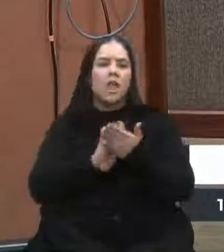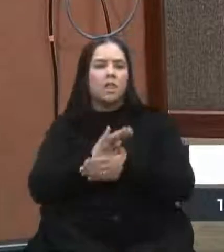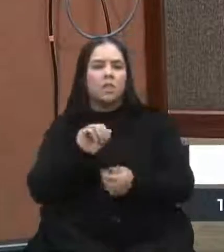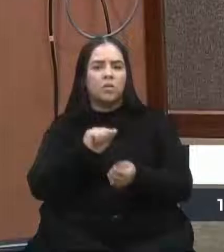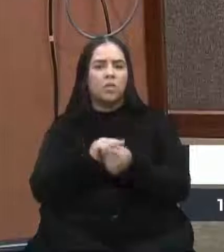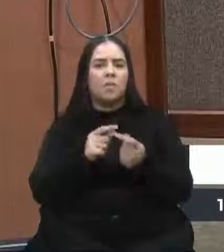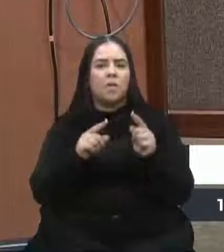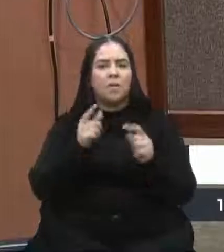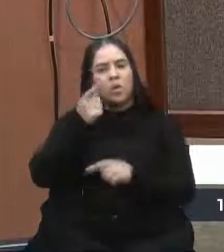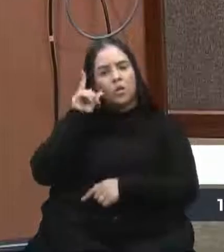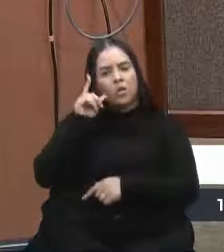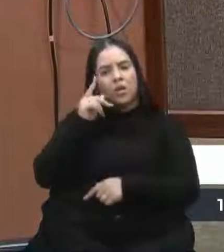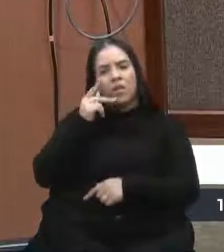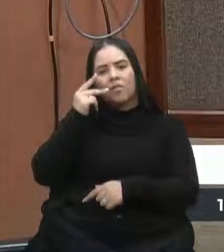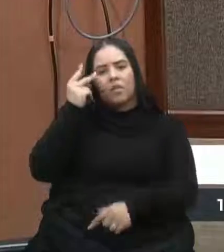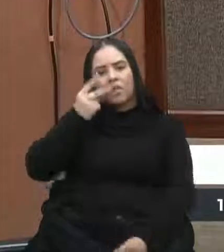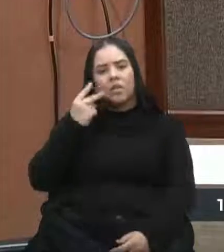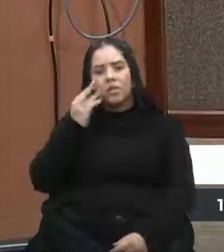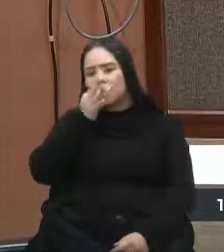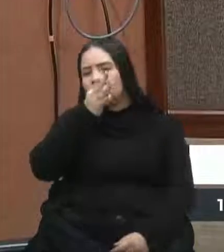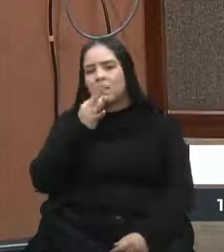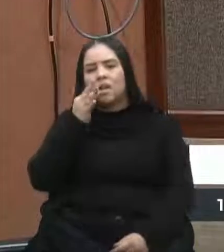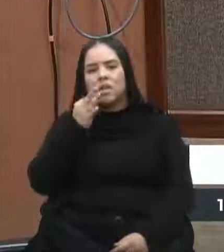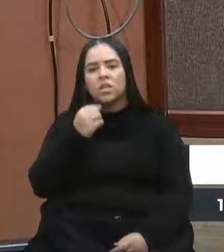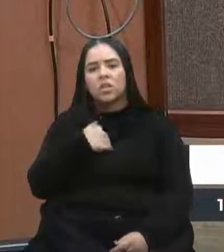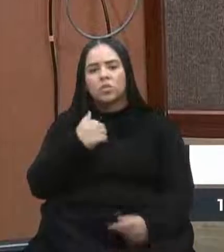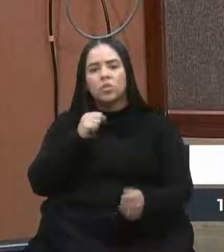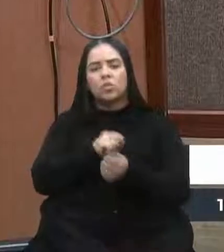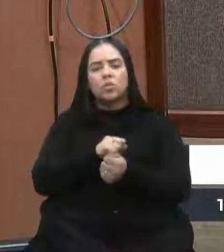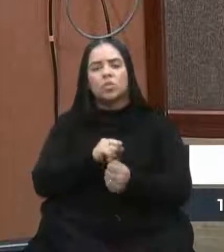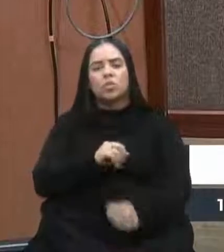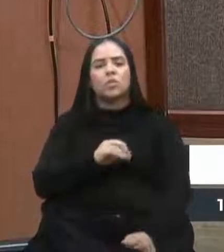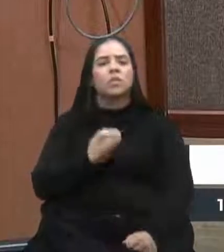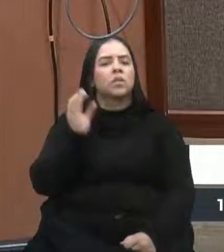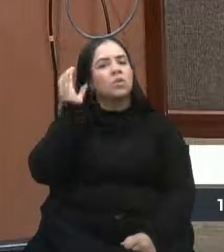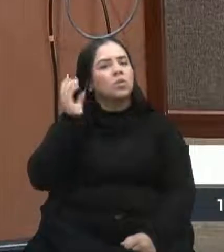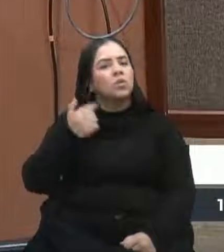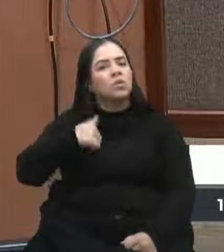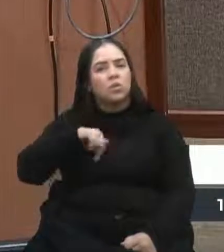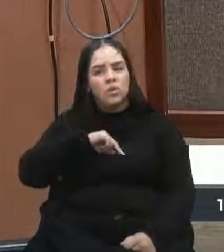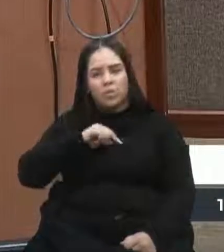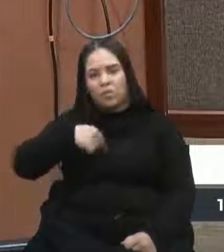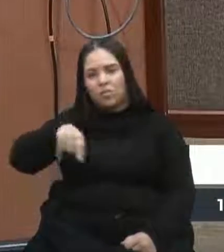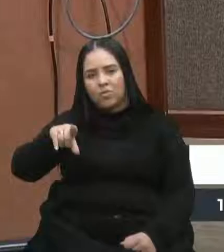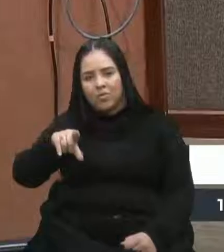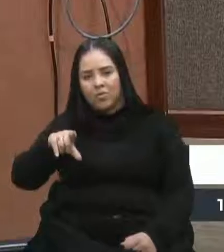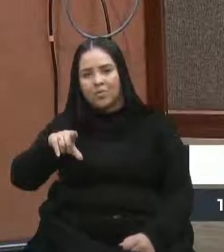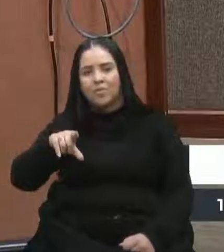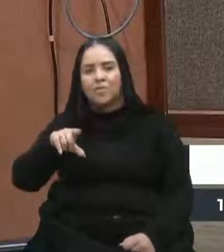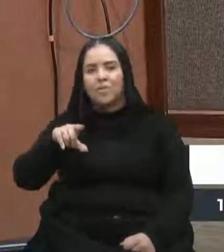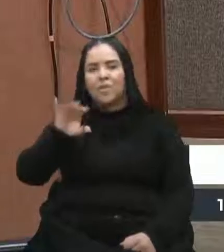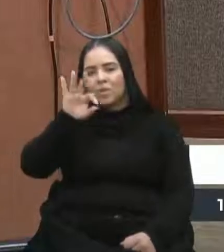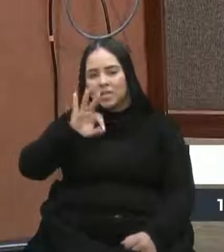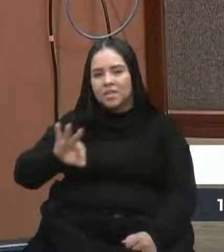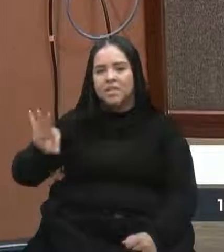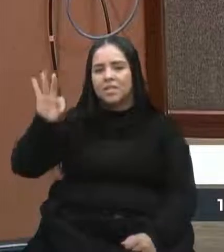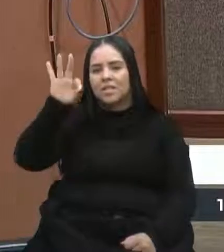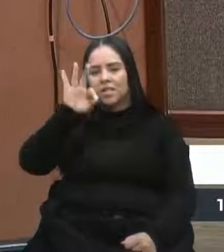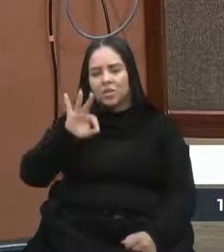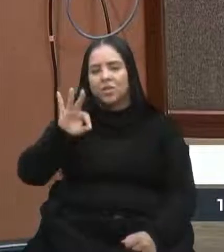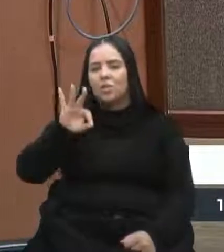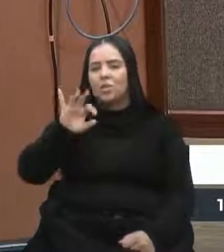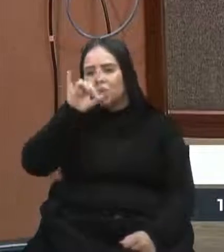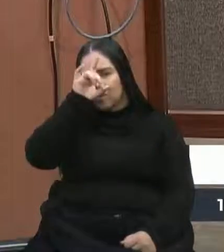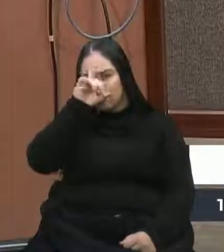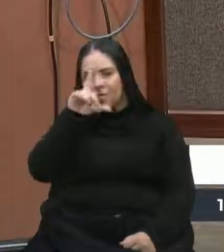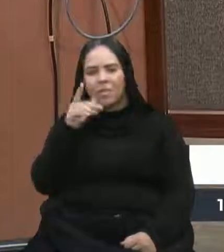ontem a vereadora Tatiane, o vereador Cadore e eu estivemos no Círculo para entender um pouco mais de como vai ser aquele centro do